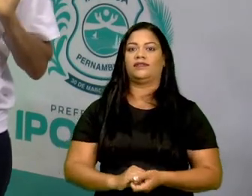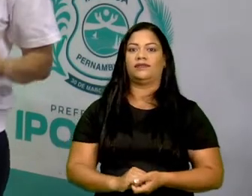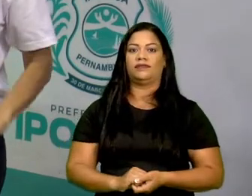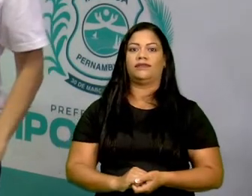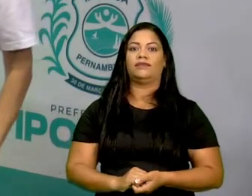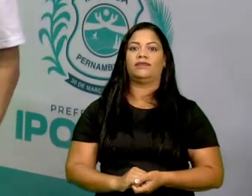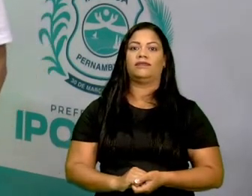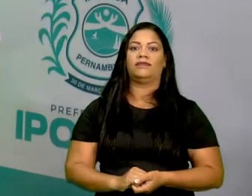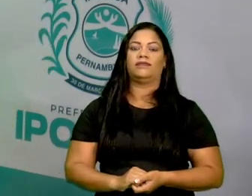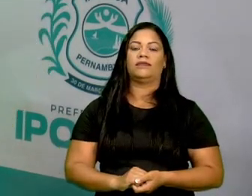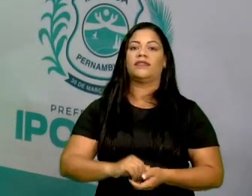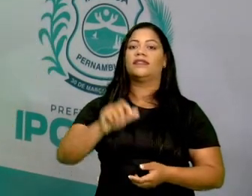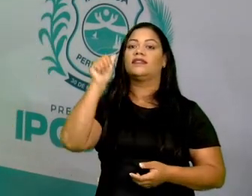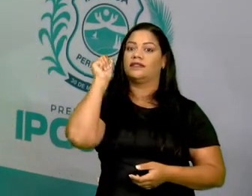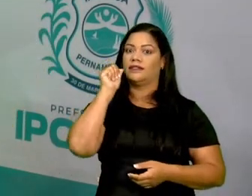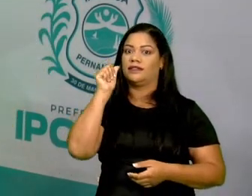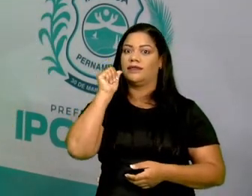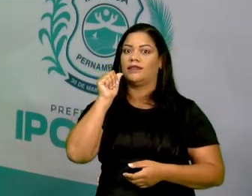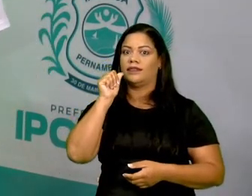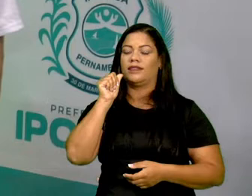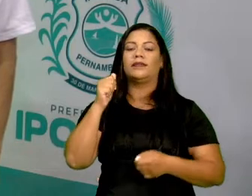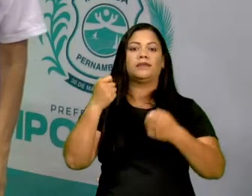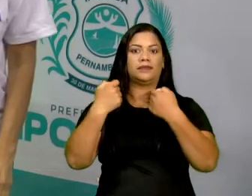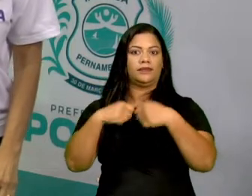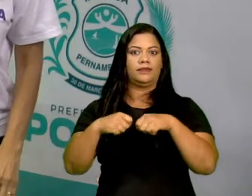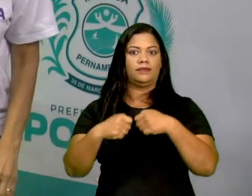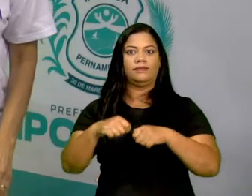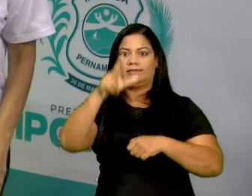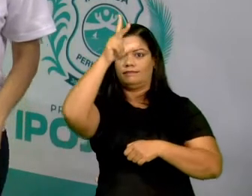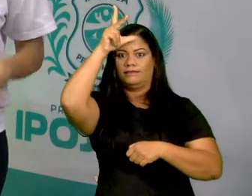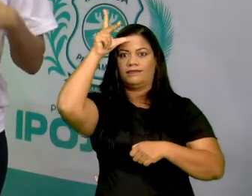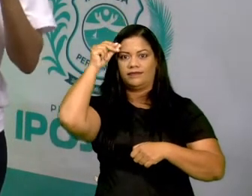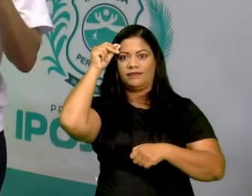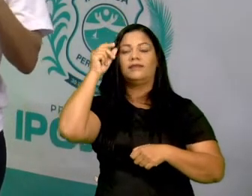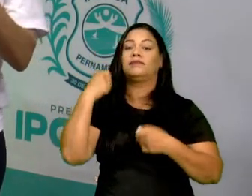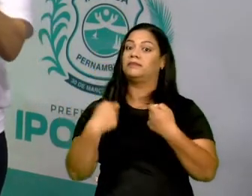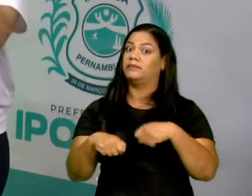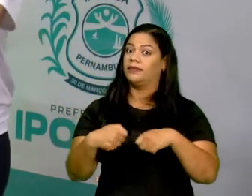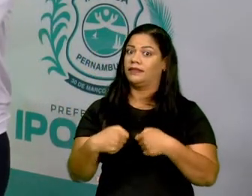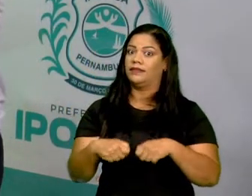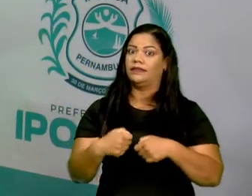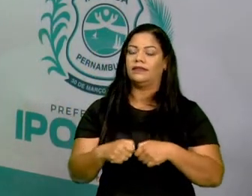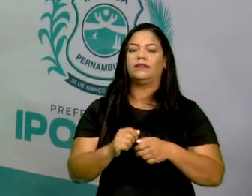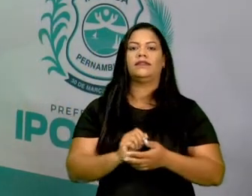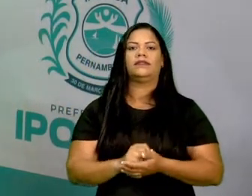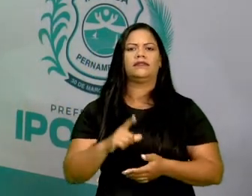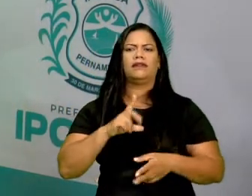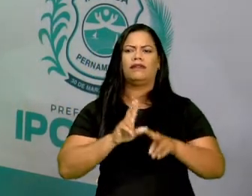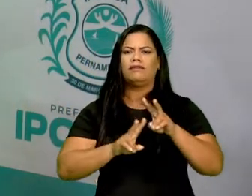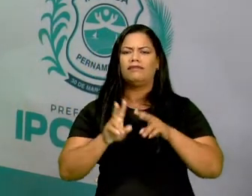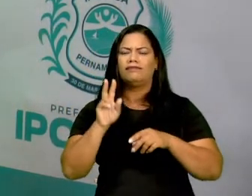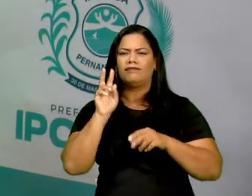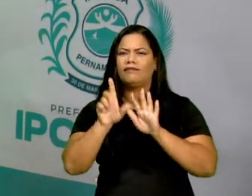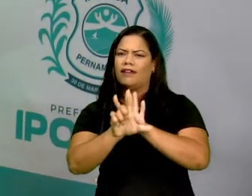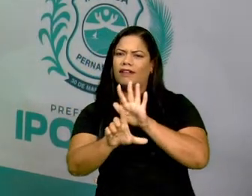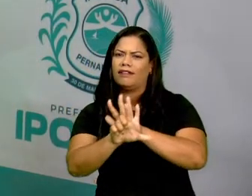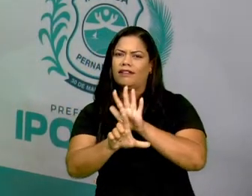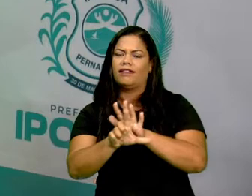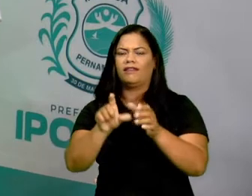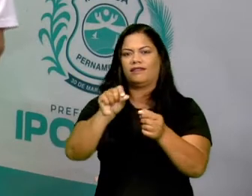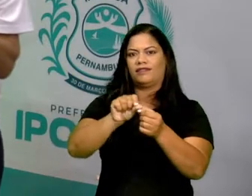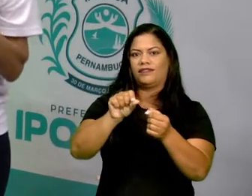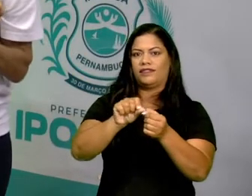está certo? E a prefeita, ela tem que colocar aquelas leis que eles discutiram,